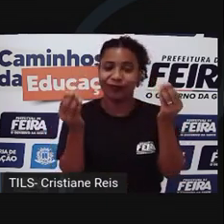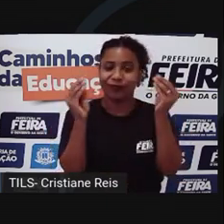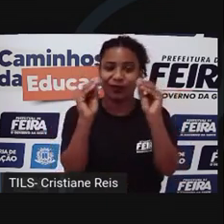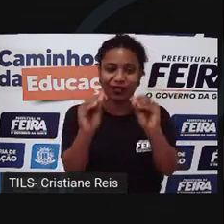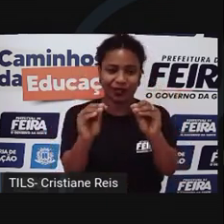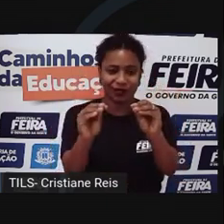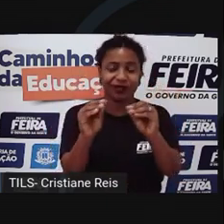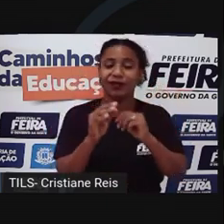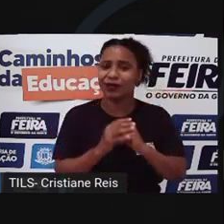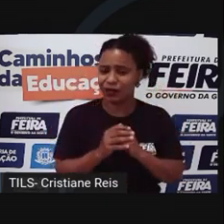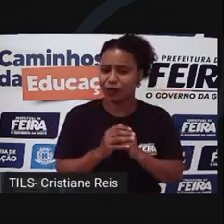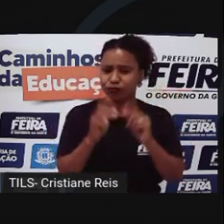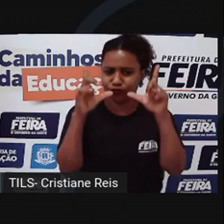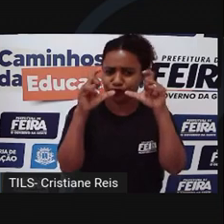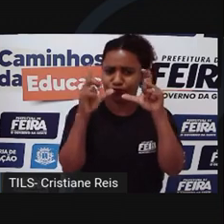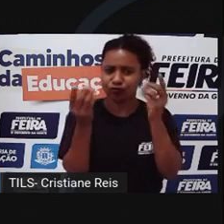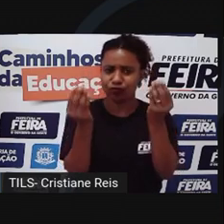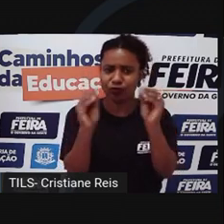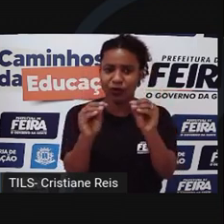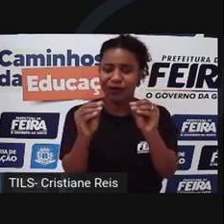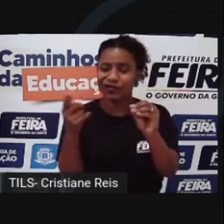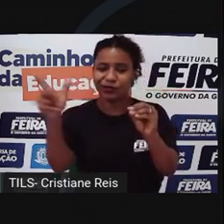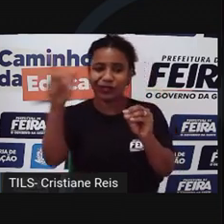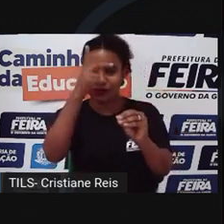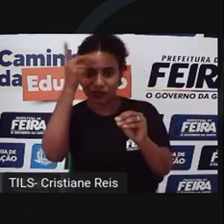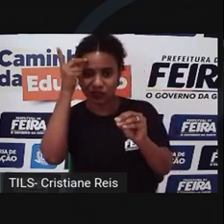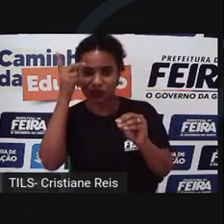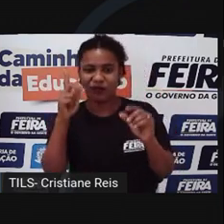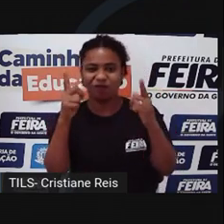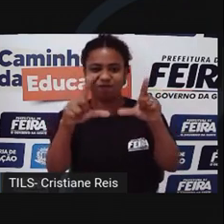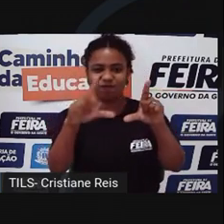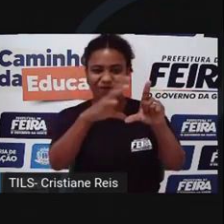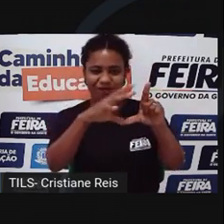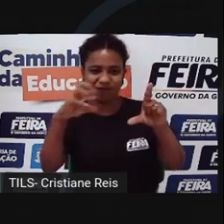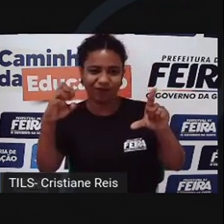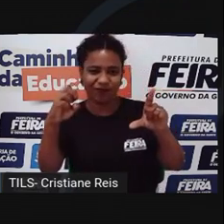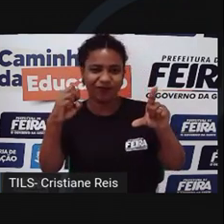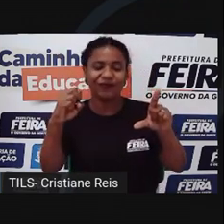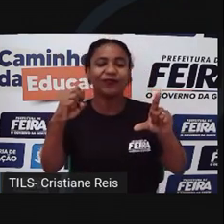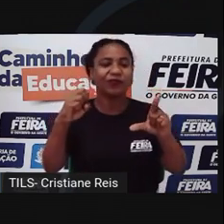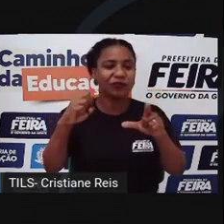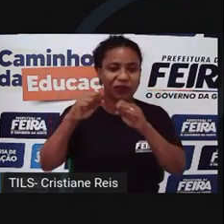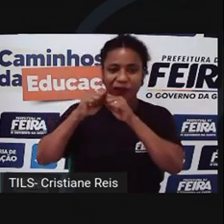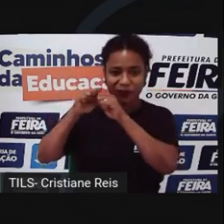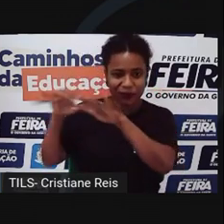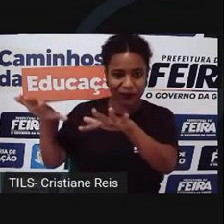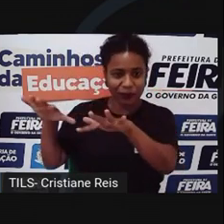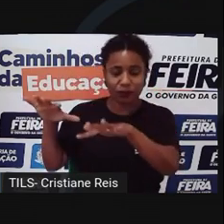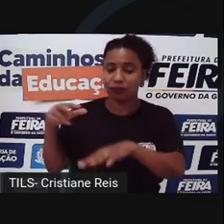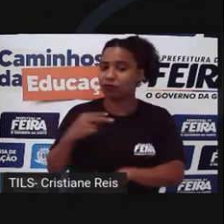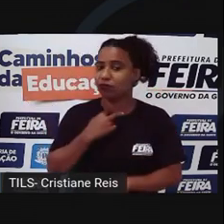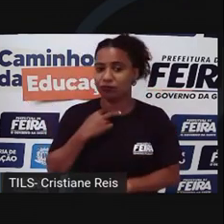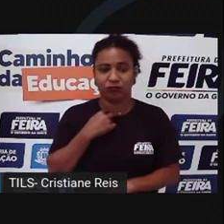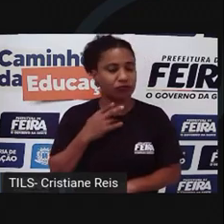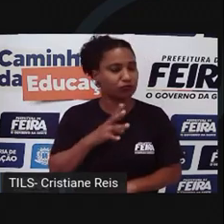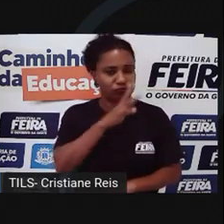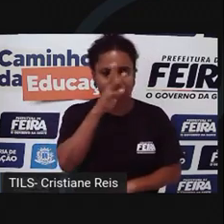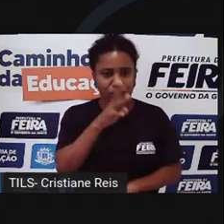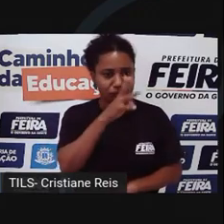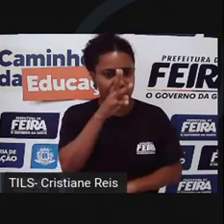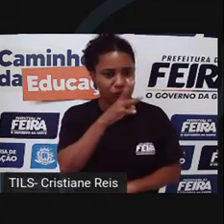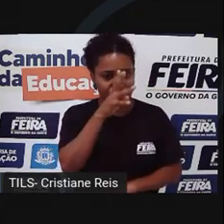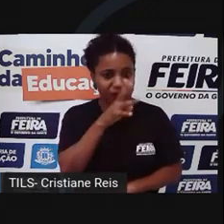automaticamente que terceiros o façam. Você já teve sua imagem vinculada sem a sua autorização?